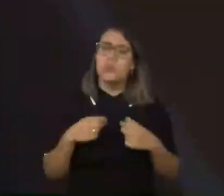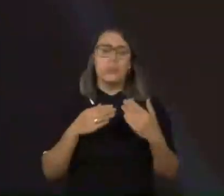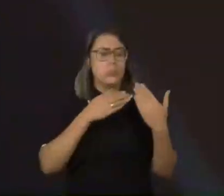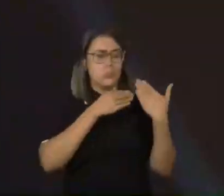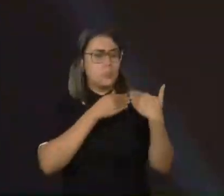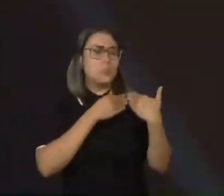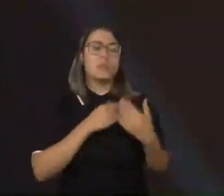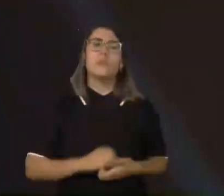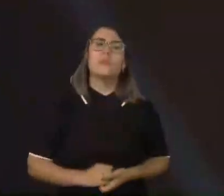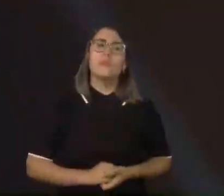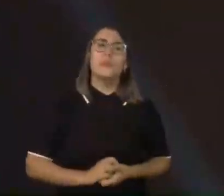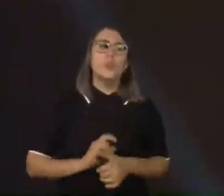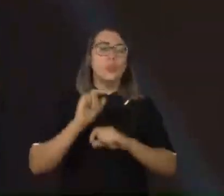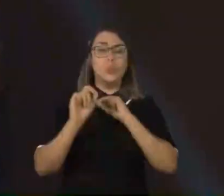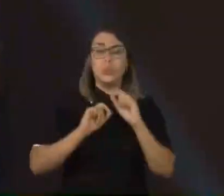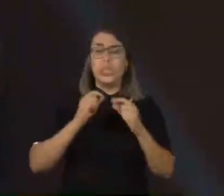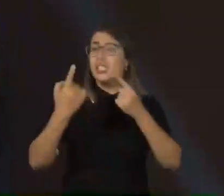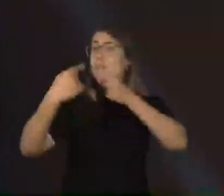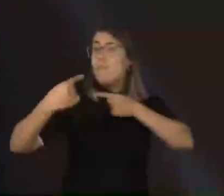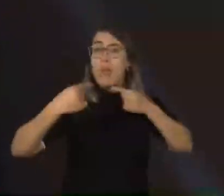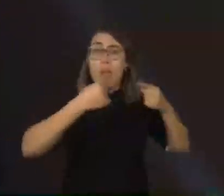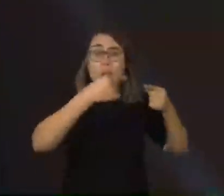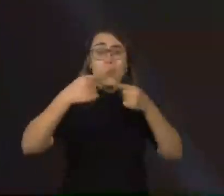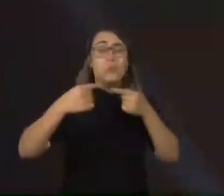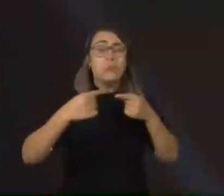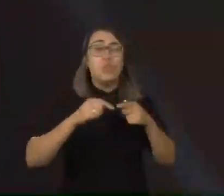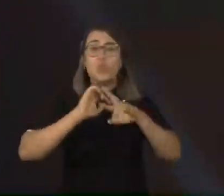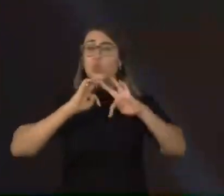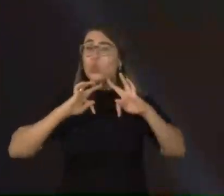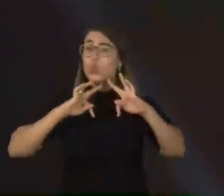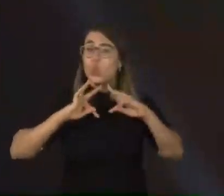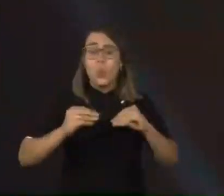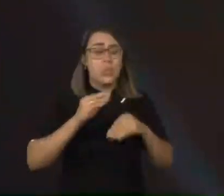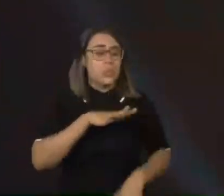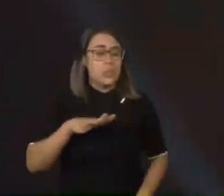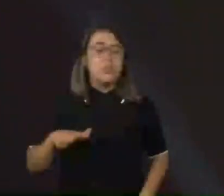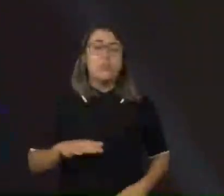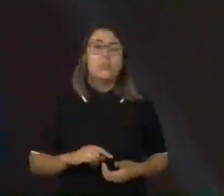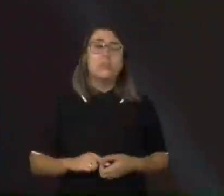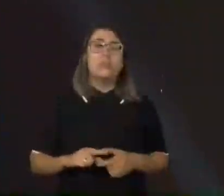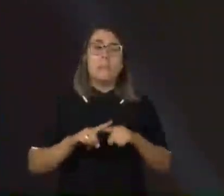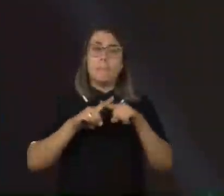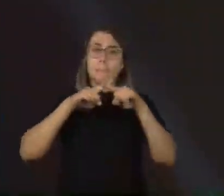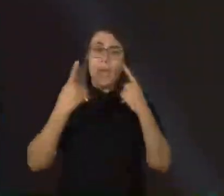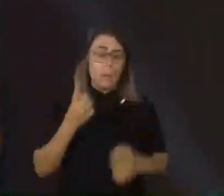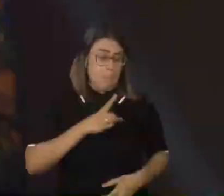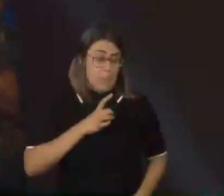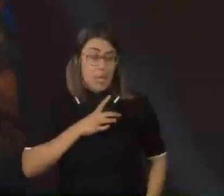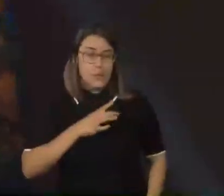A gente viu o quão necessários são os desafios. Os desafios são importantes para todas as crianças. Então, tira esse medo,